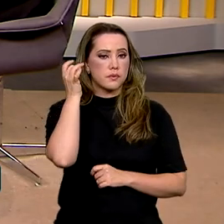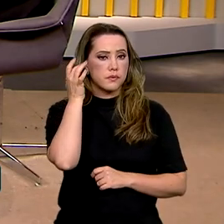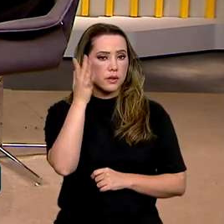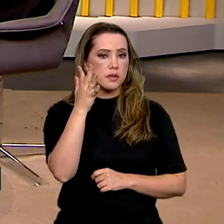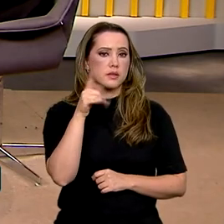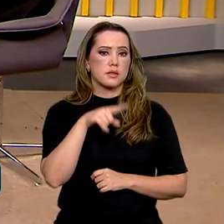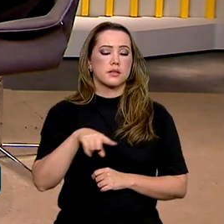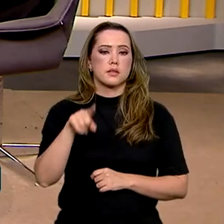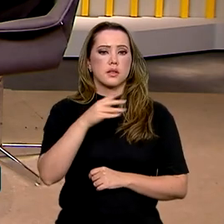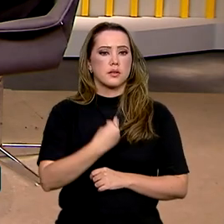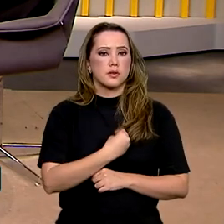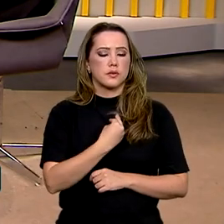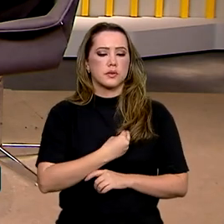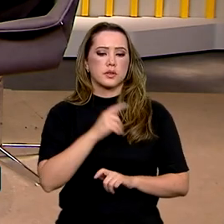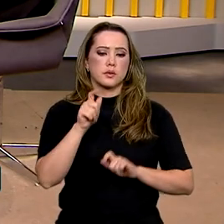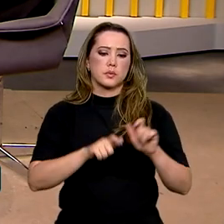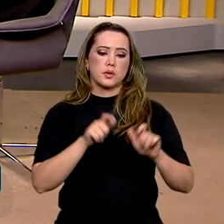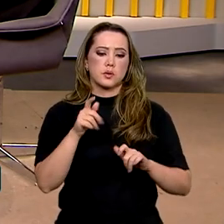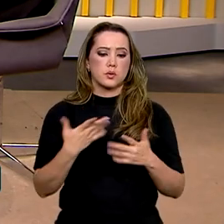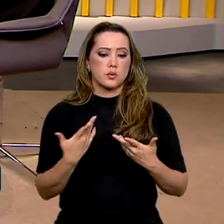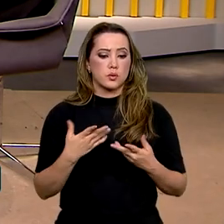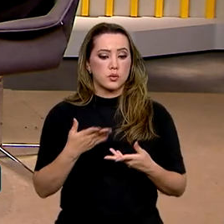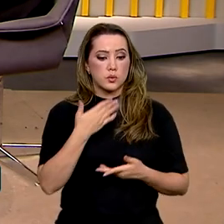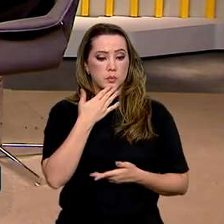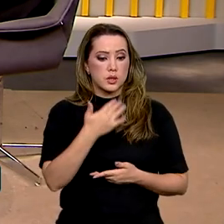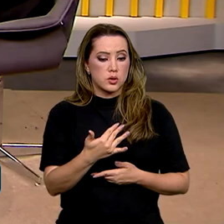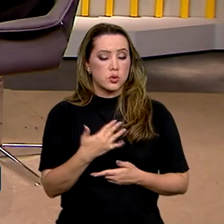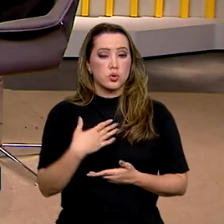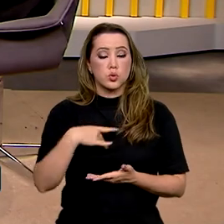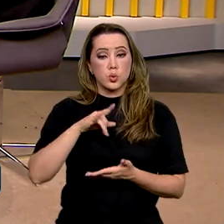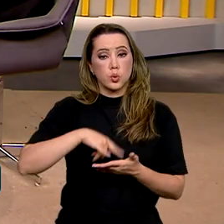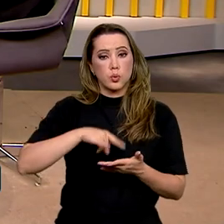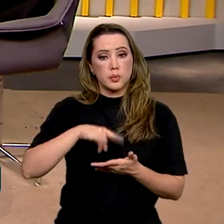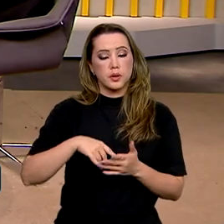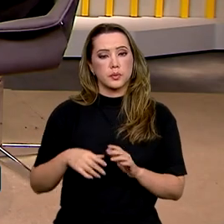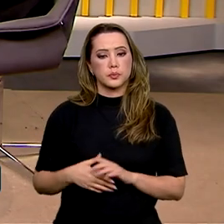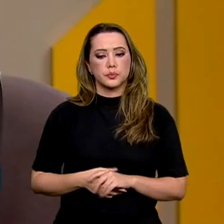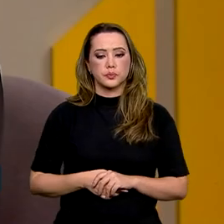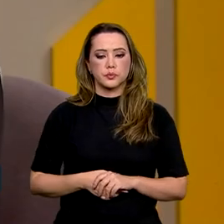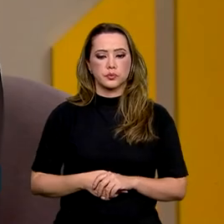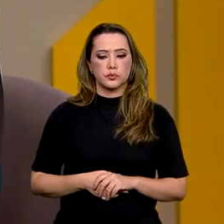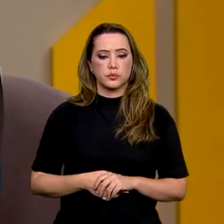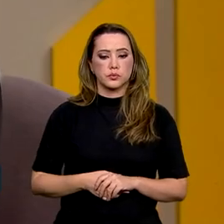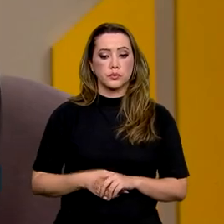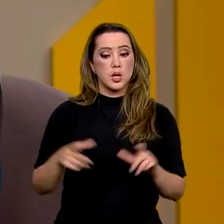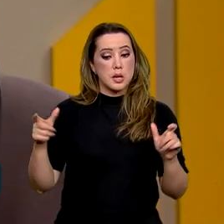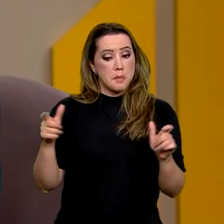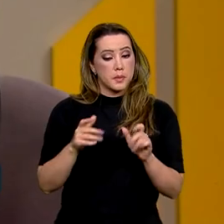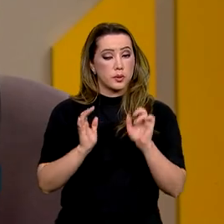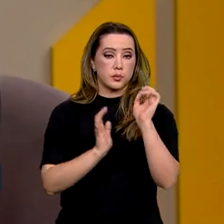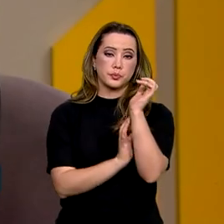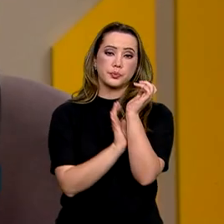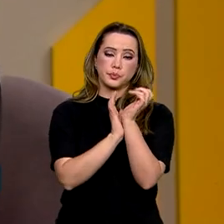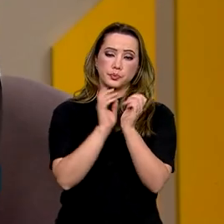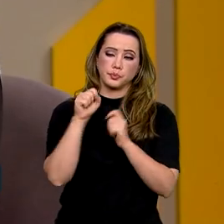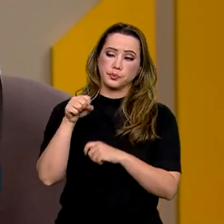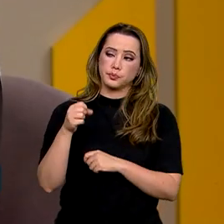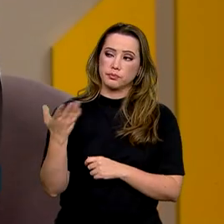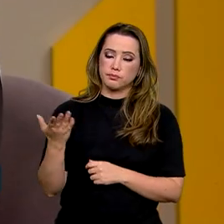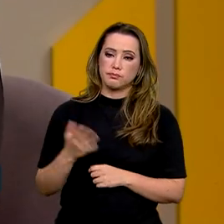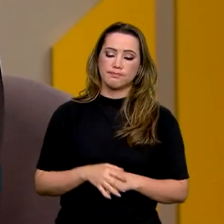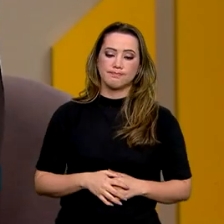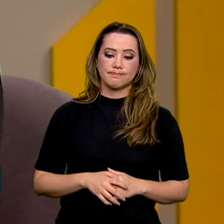vida do pescador no sentido de solicitar a sua carteira. Ele é menos burocrático, então? Menos burocrático, exatamente.